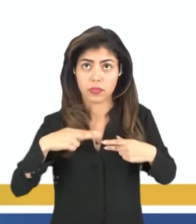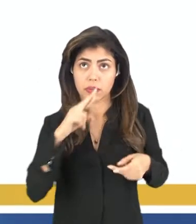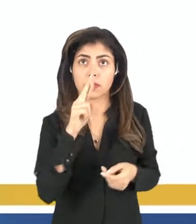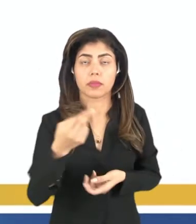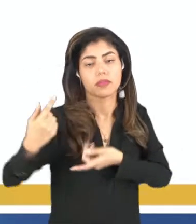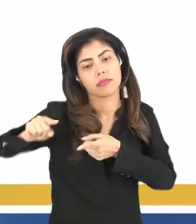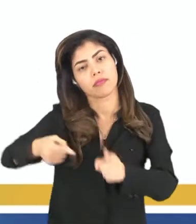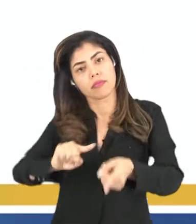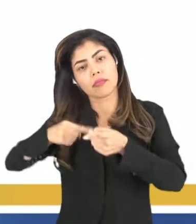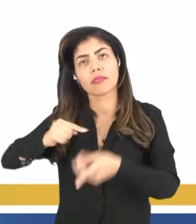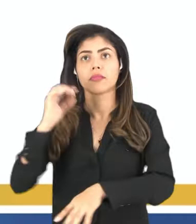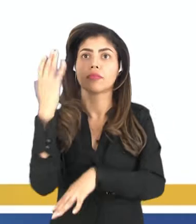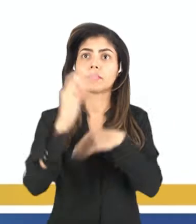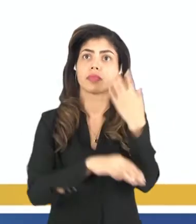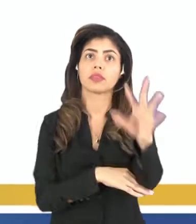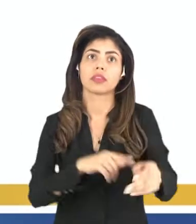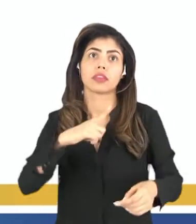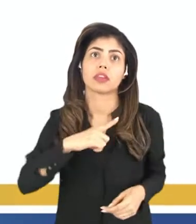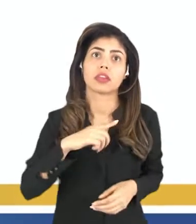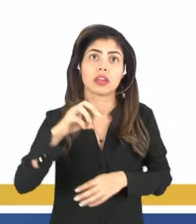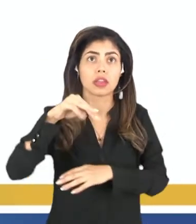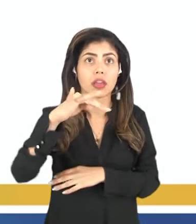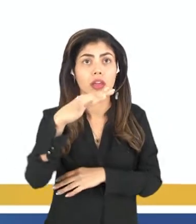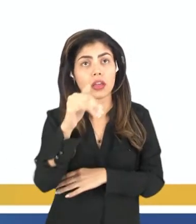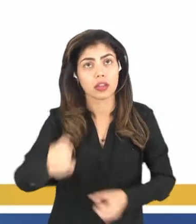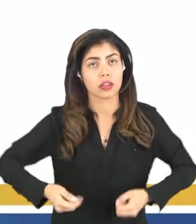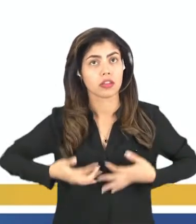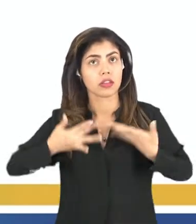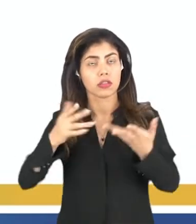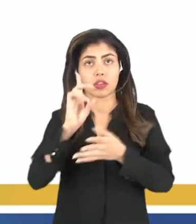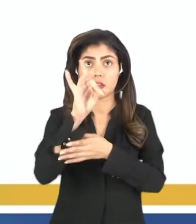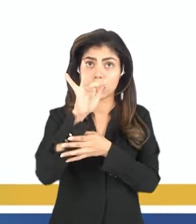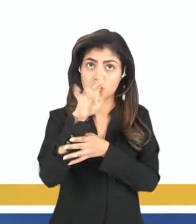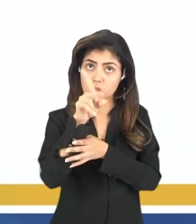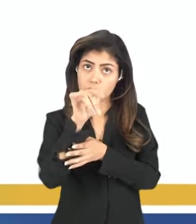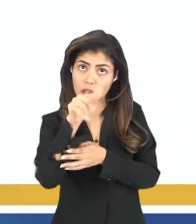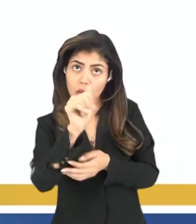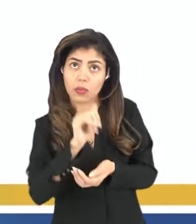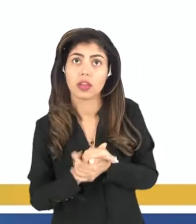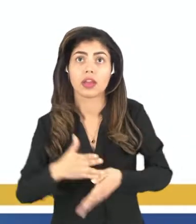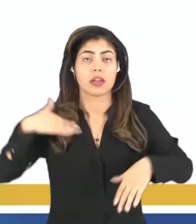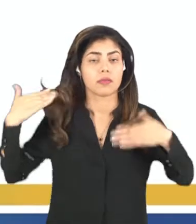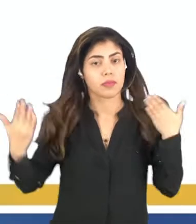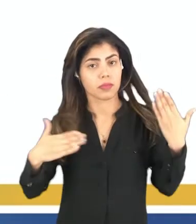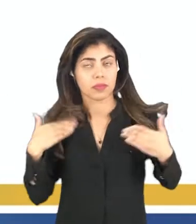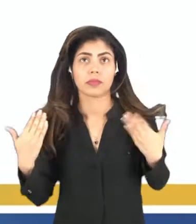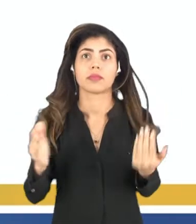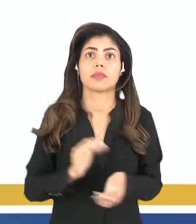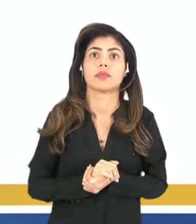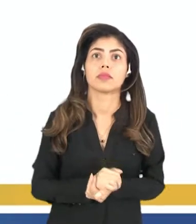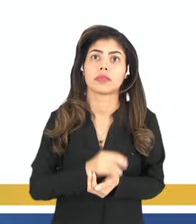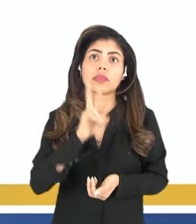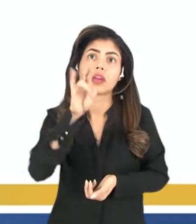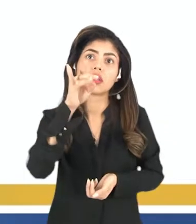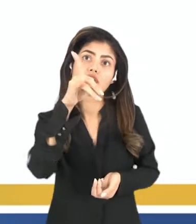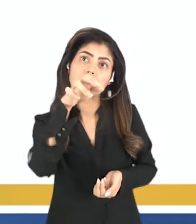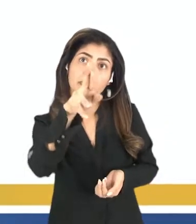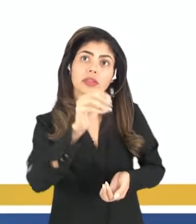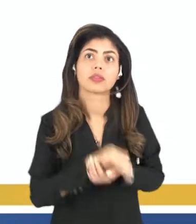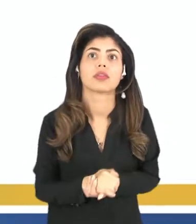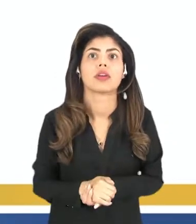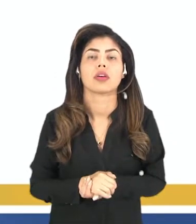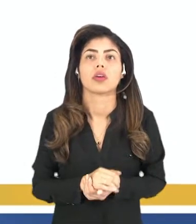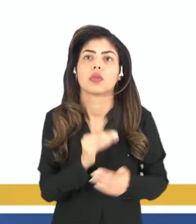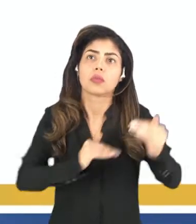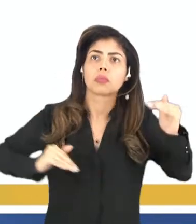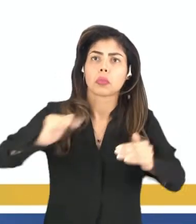desafios desses ambientes, quer seja em manifestações educacionais, de lazer ou de rendimento,